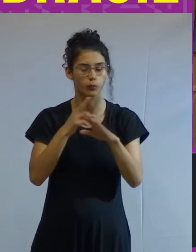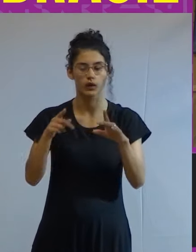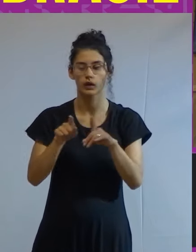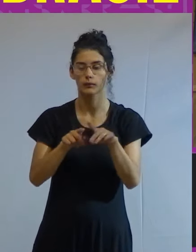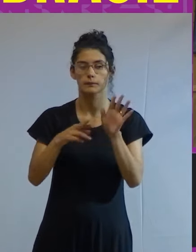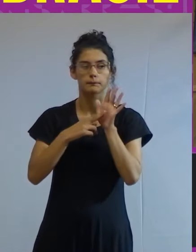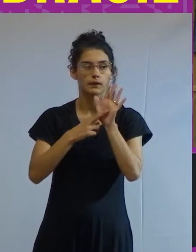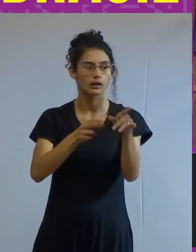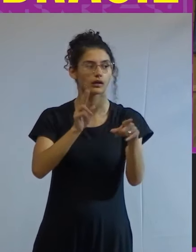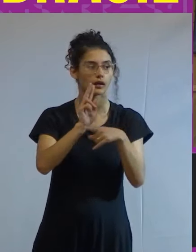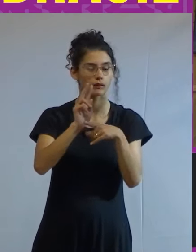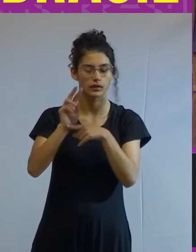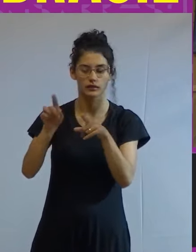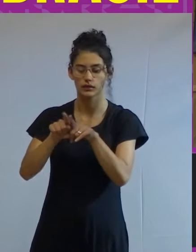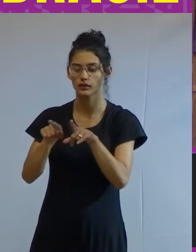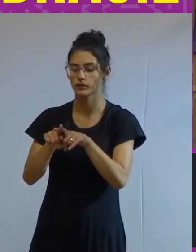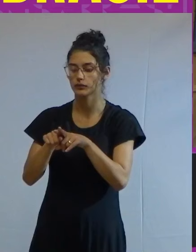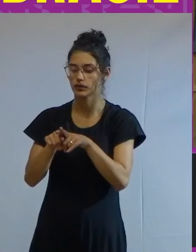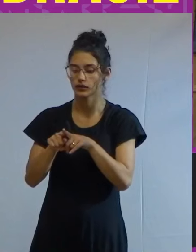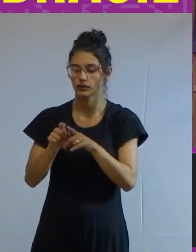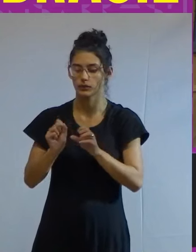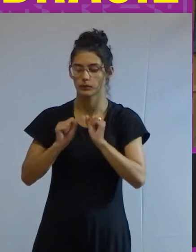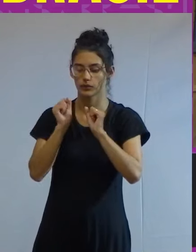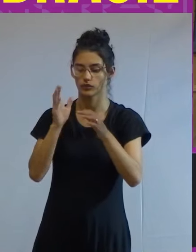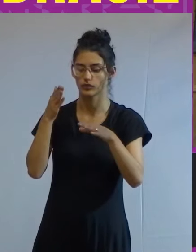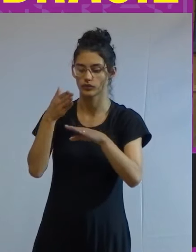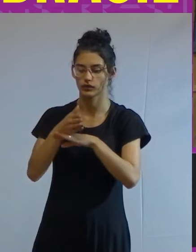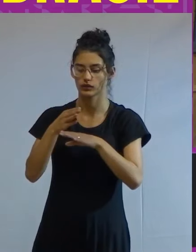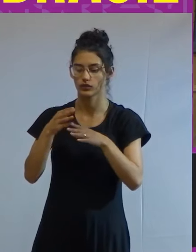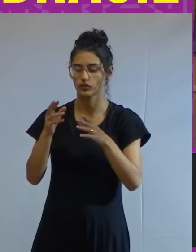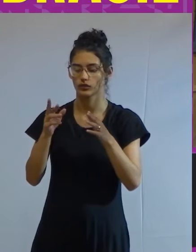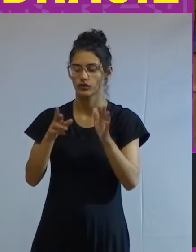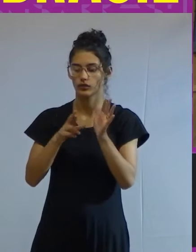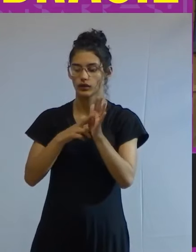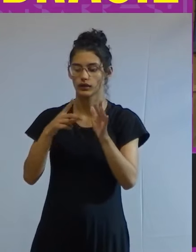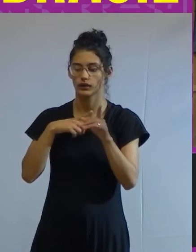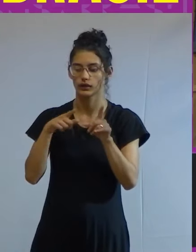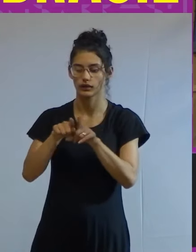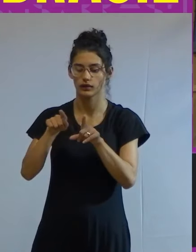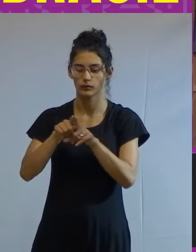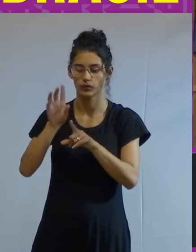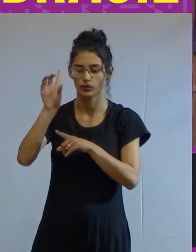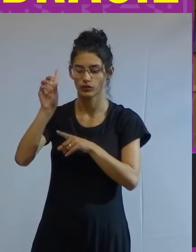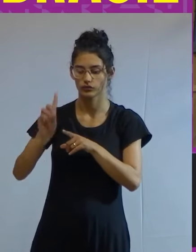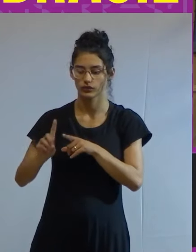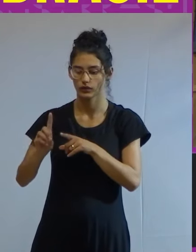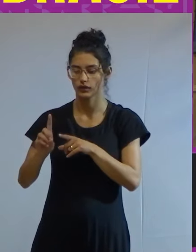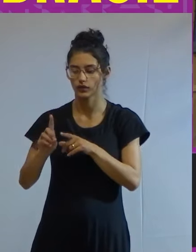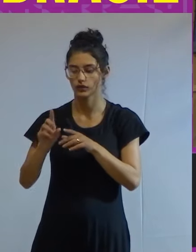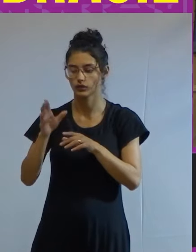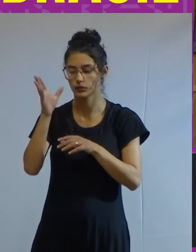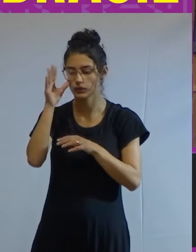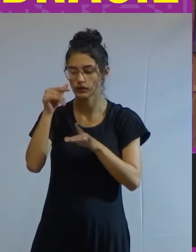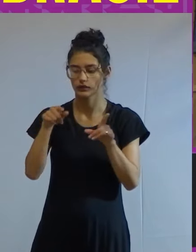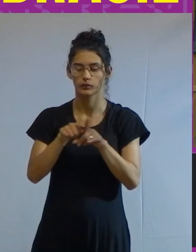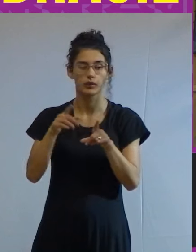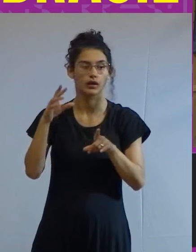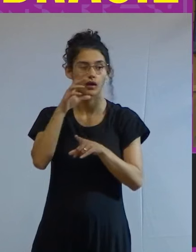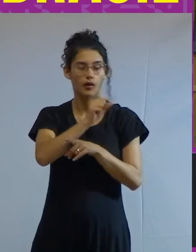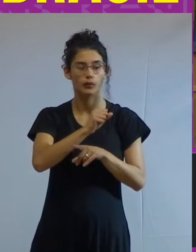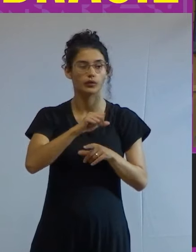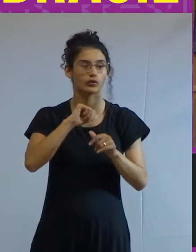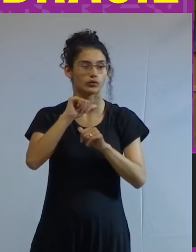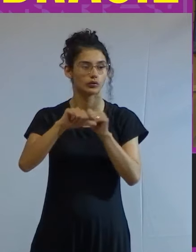preservação das dinâmicas de concentração de renda que teriam os seus interesses imediatamente